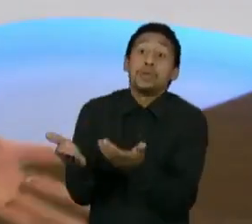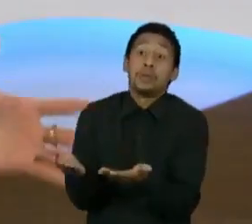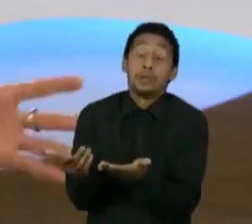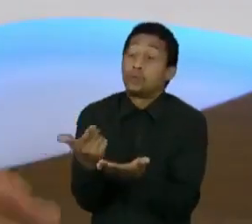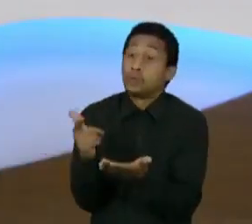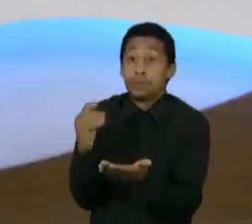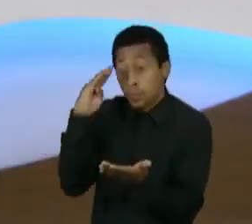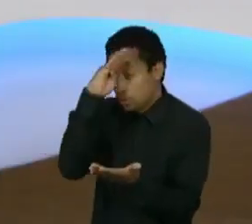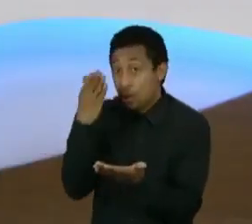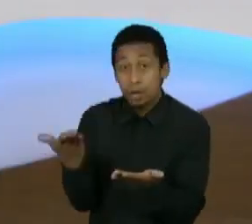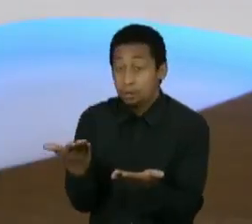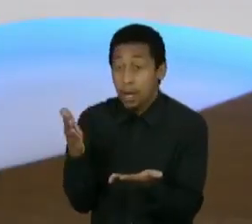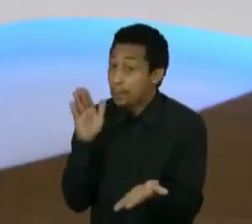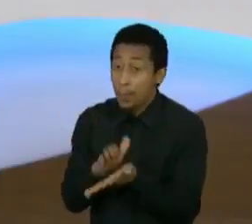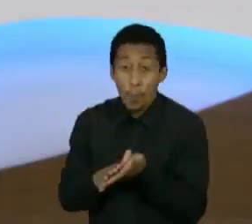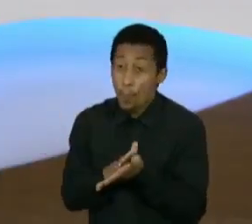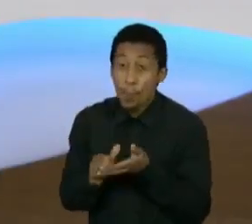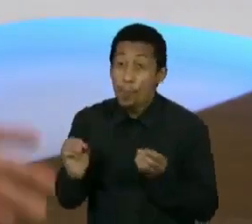É nada.